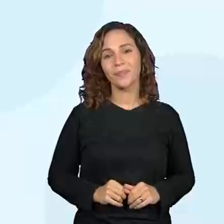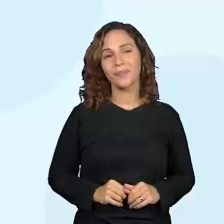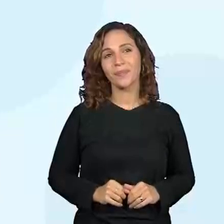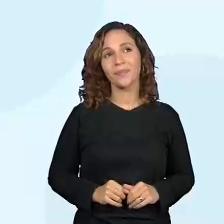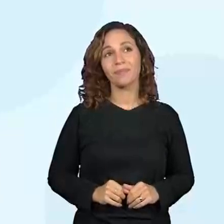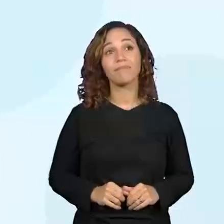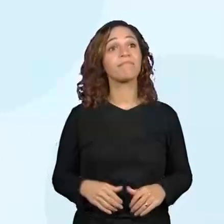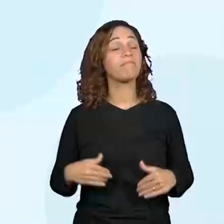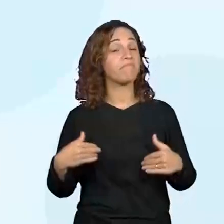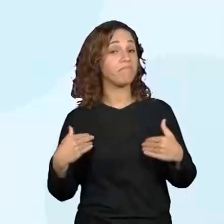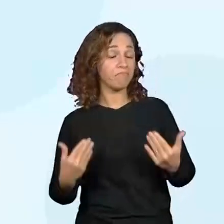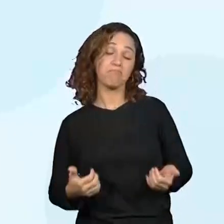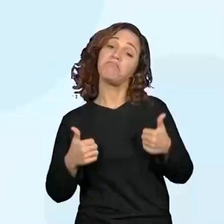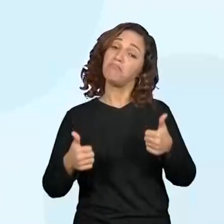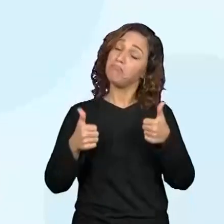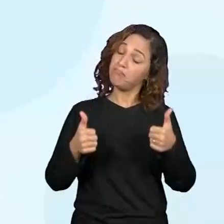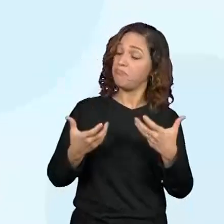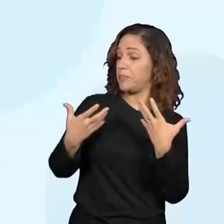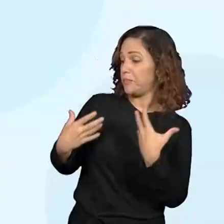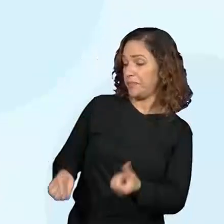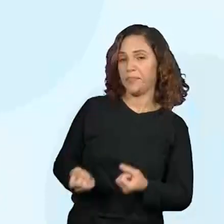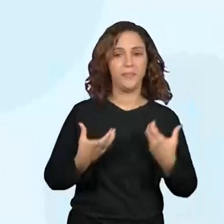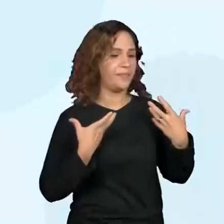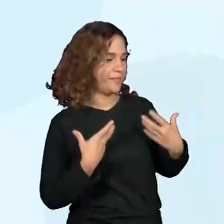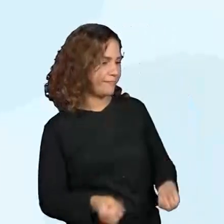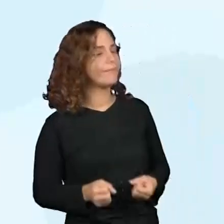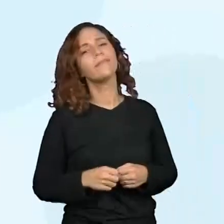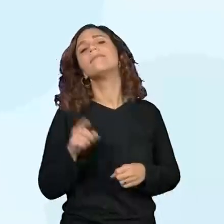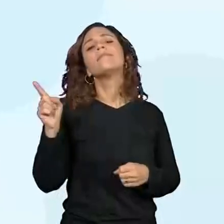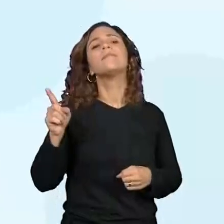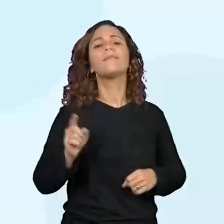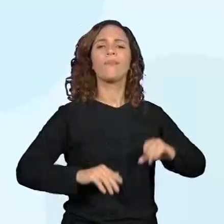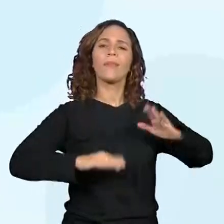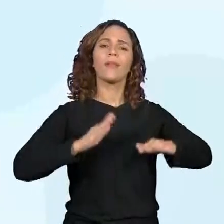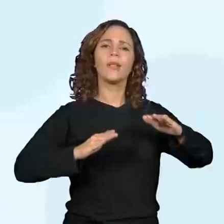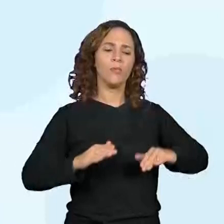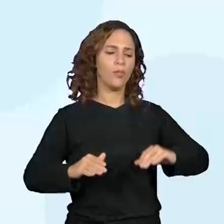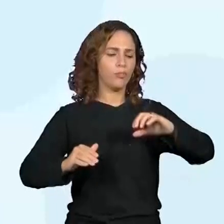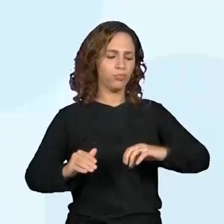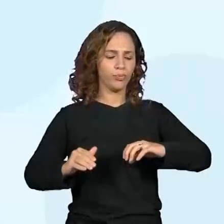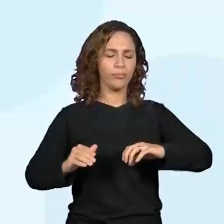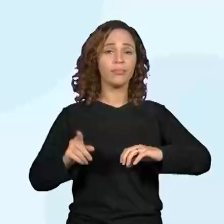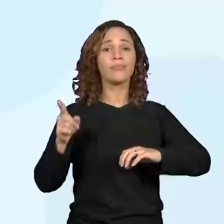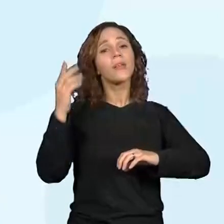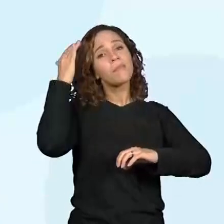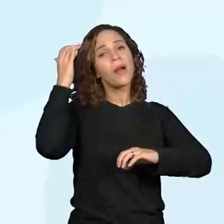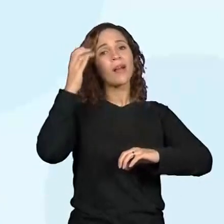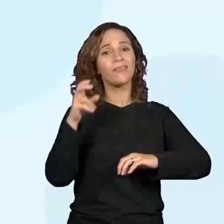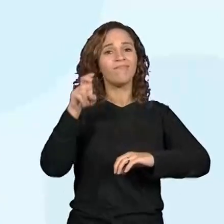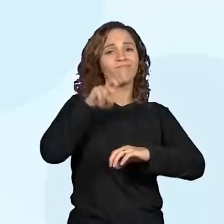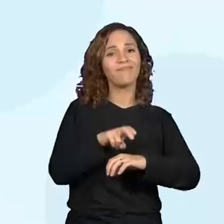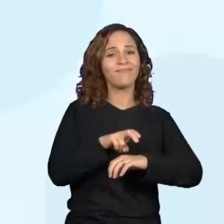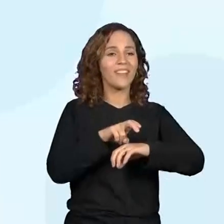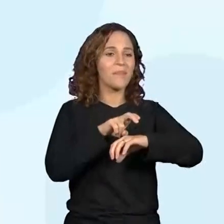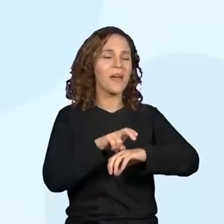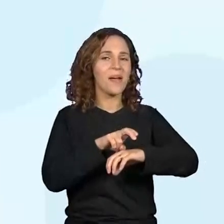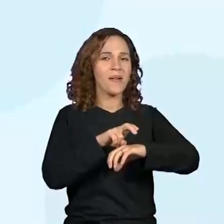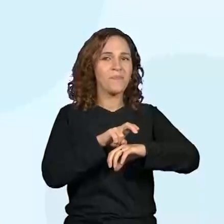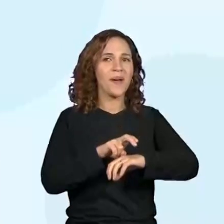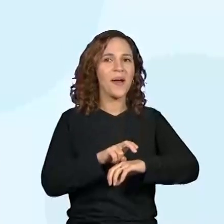Assim aconteceu. O macaquinho foi descendo com um tamborzinho feliz e alegre.